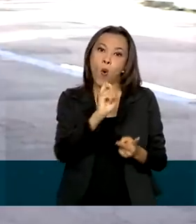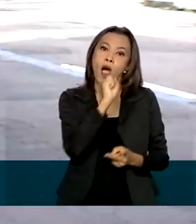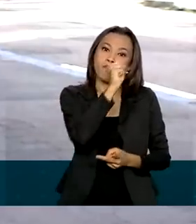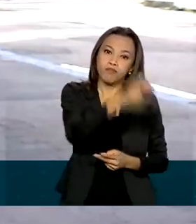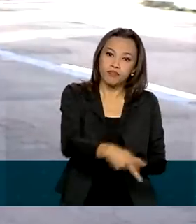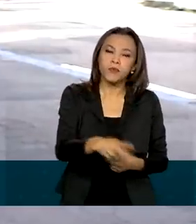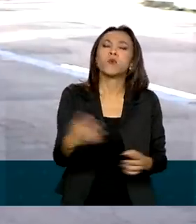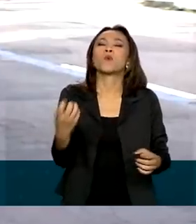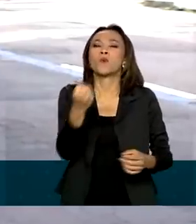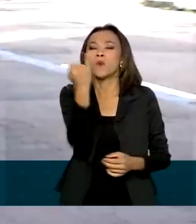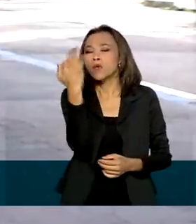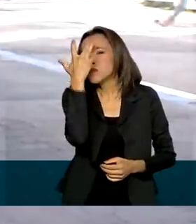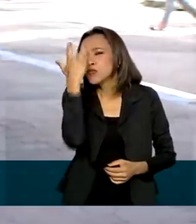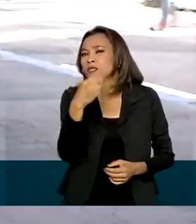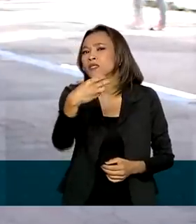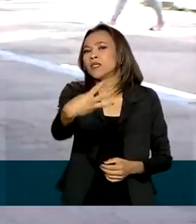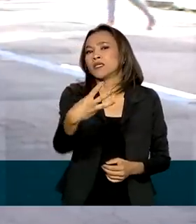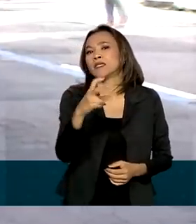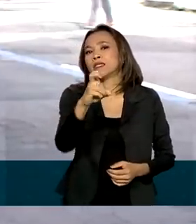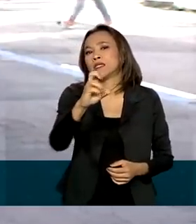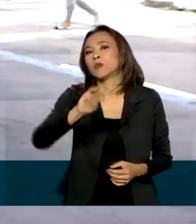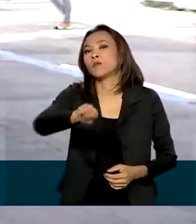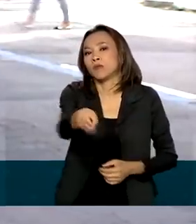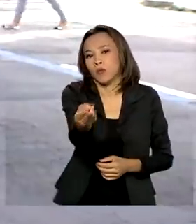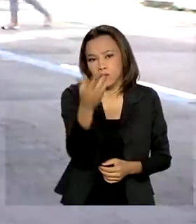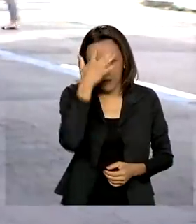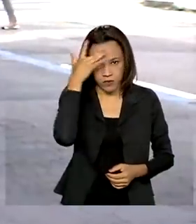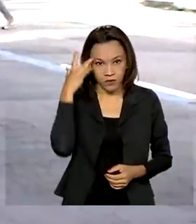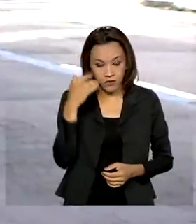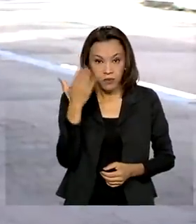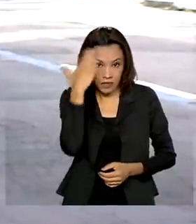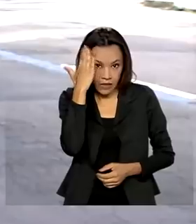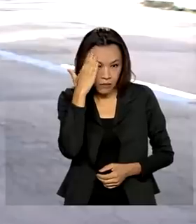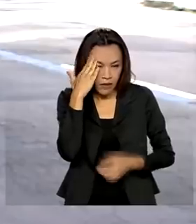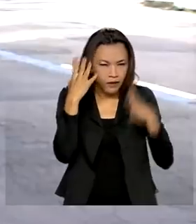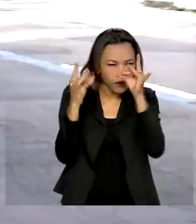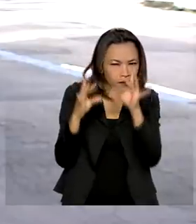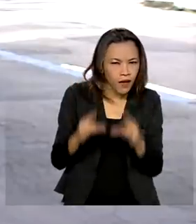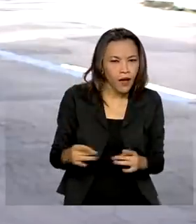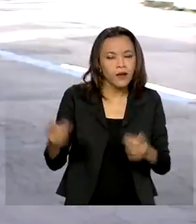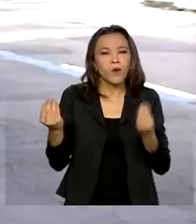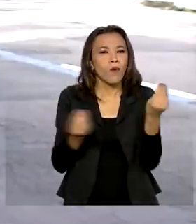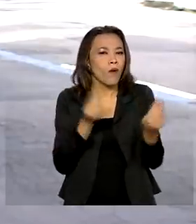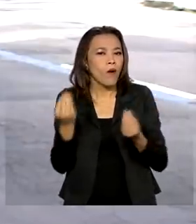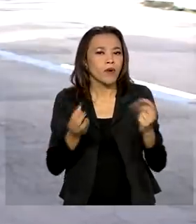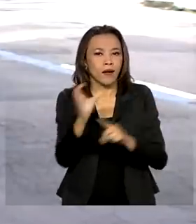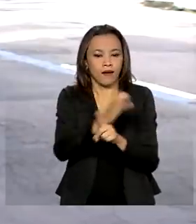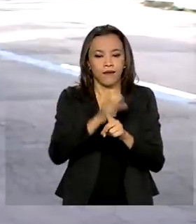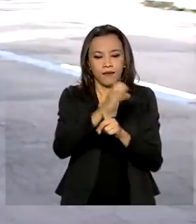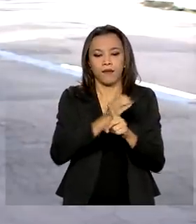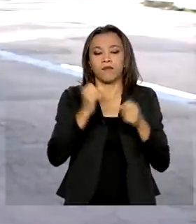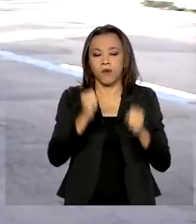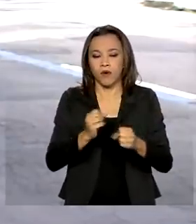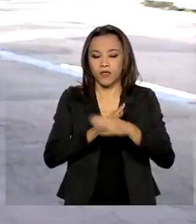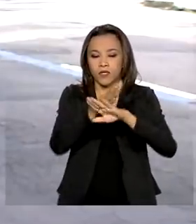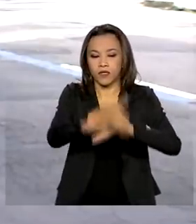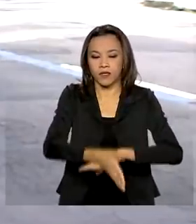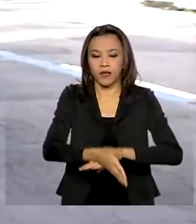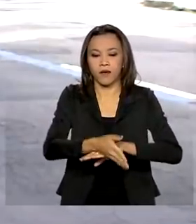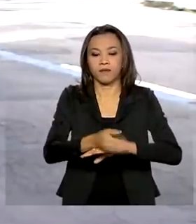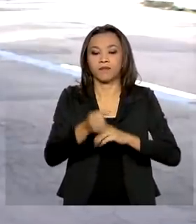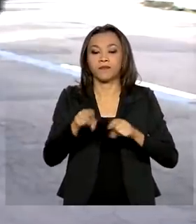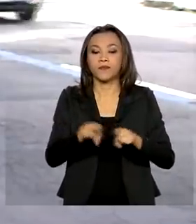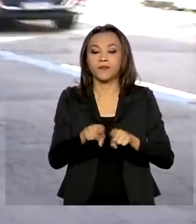milhões de brasileiros. Para quem quiser consultar o calendário completo de pagamento do INSS, basta entrar no endereço www